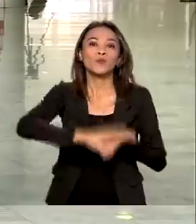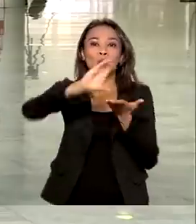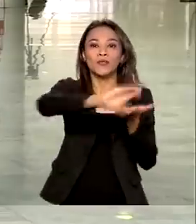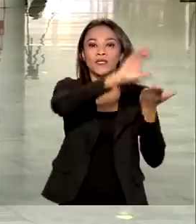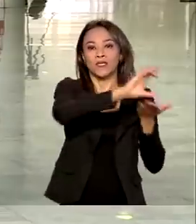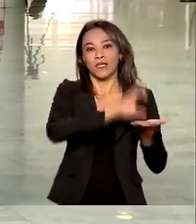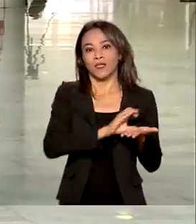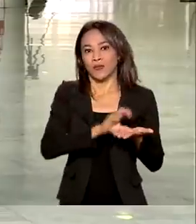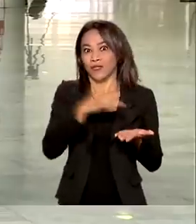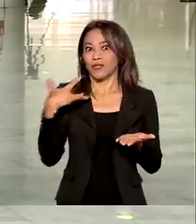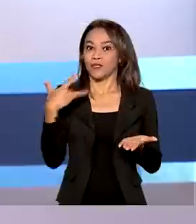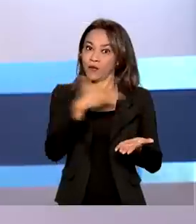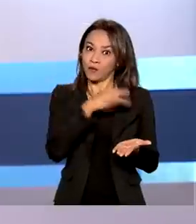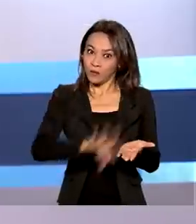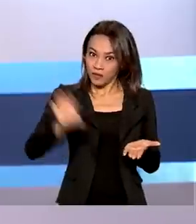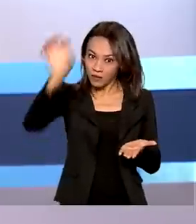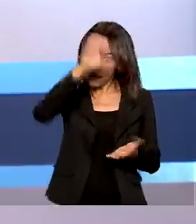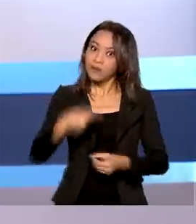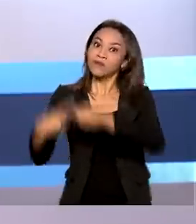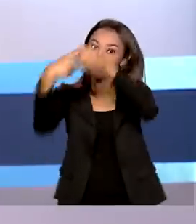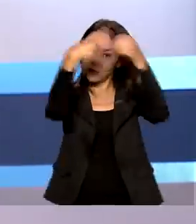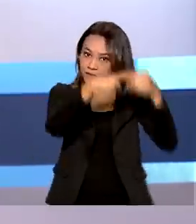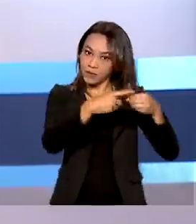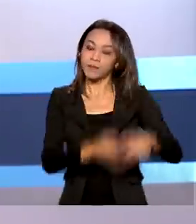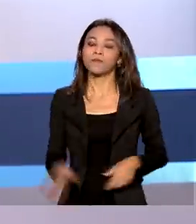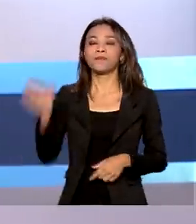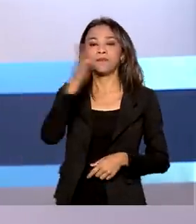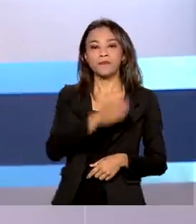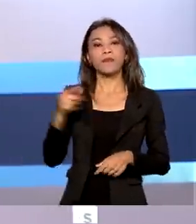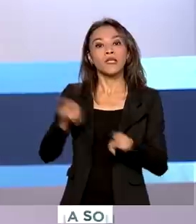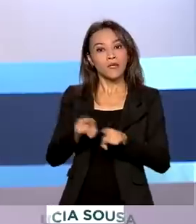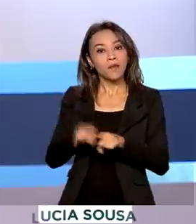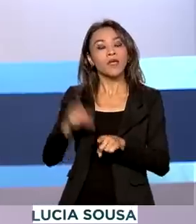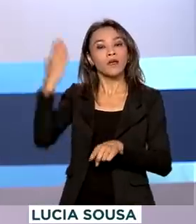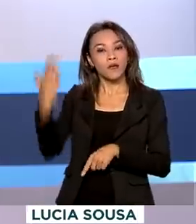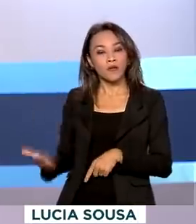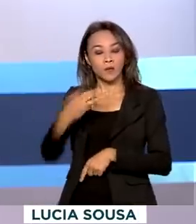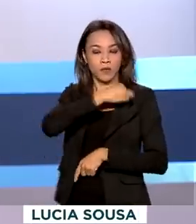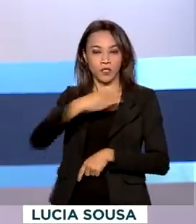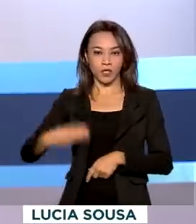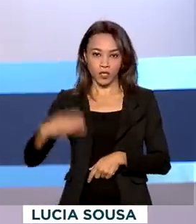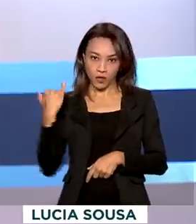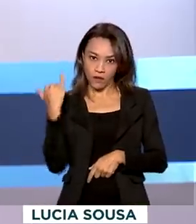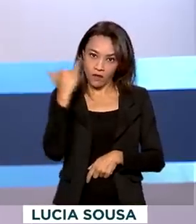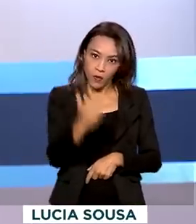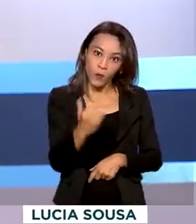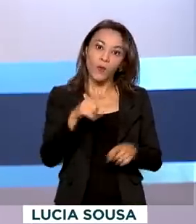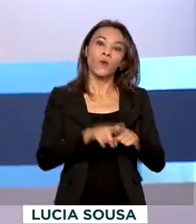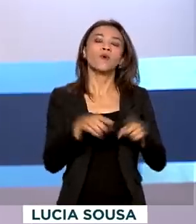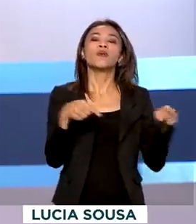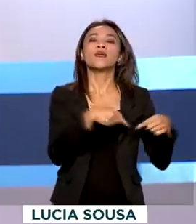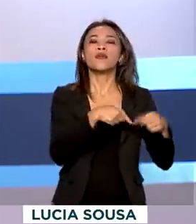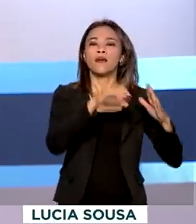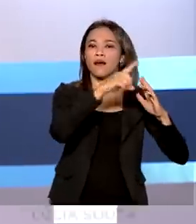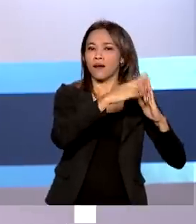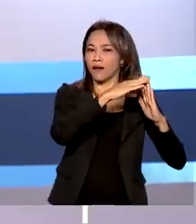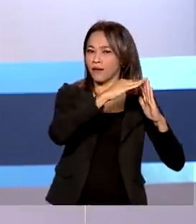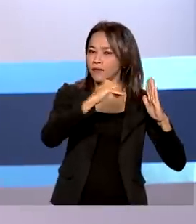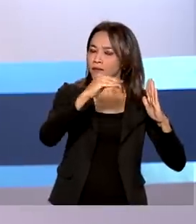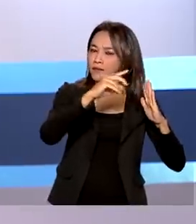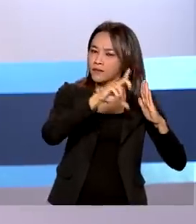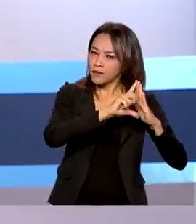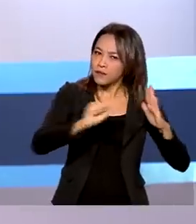estados e municípios. Marcelo Queiroga também informou que a Casa Civil, a Advocacia Geral da União e os